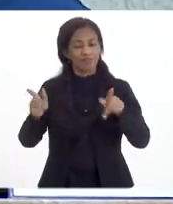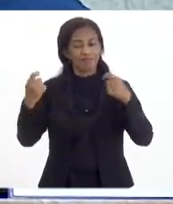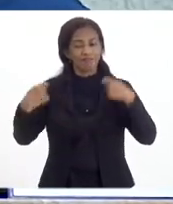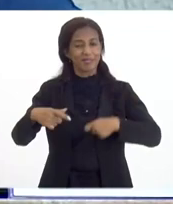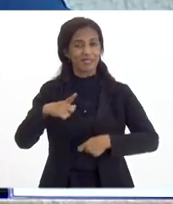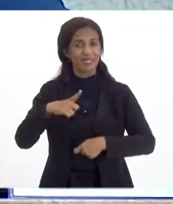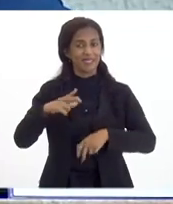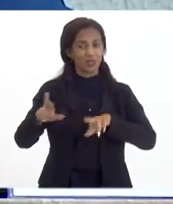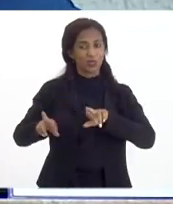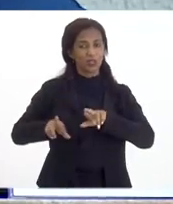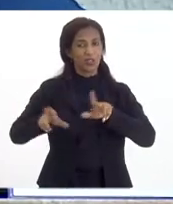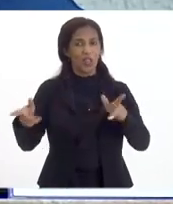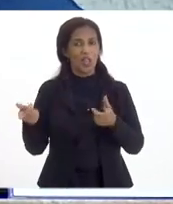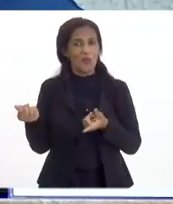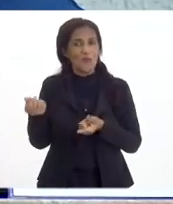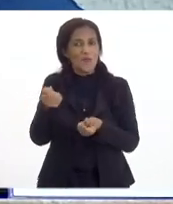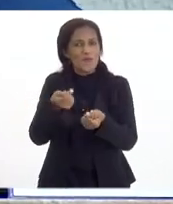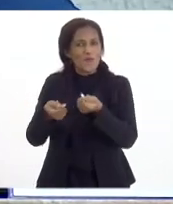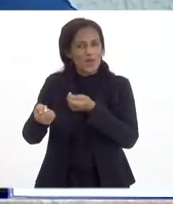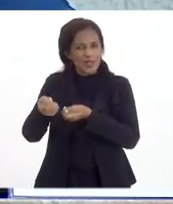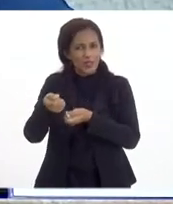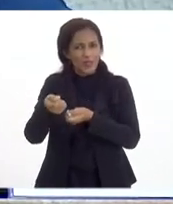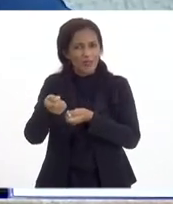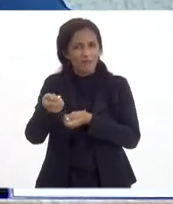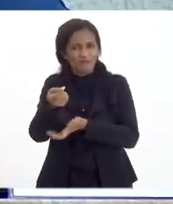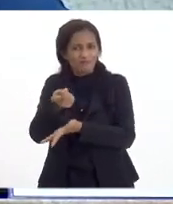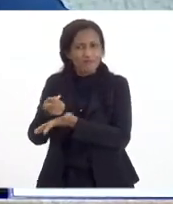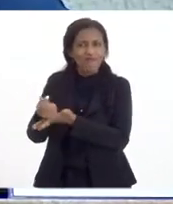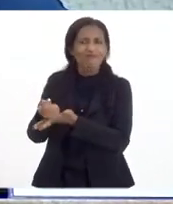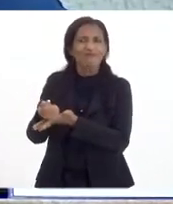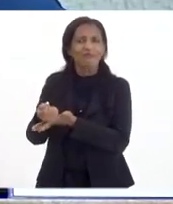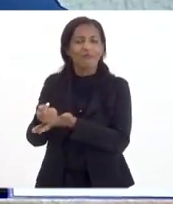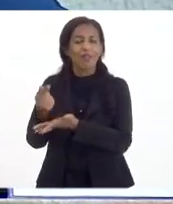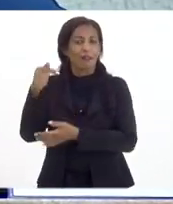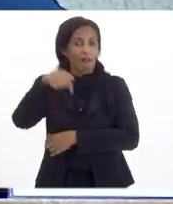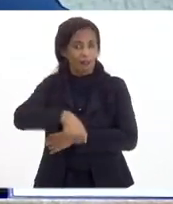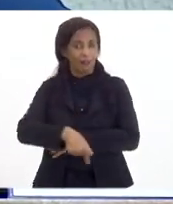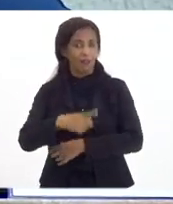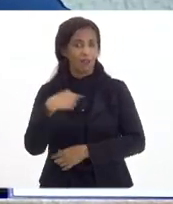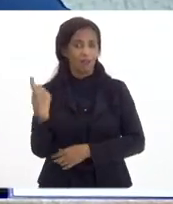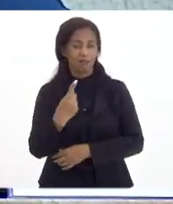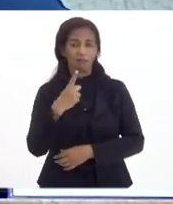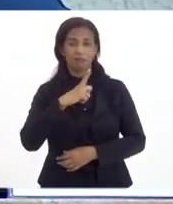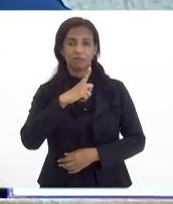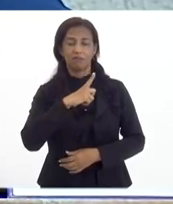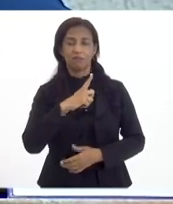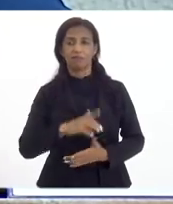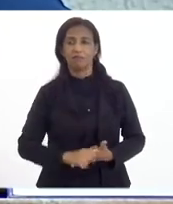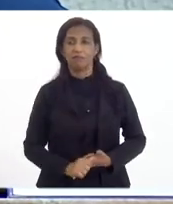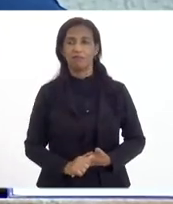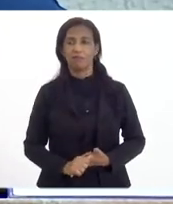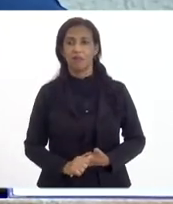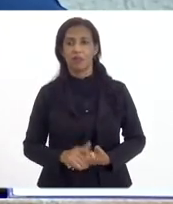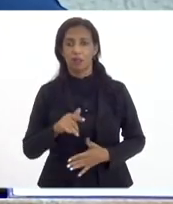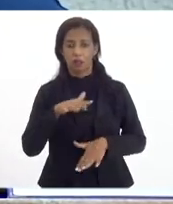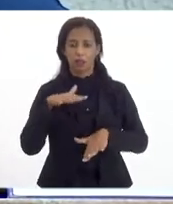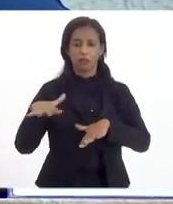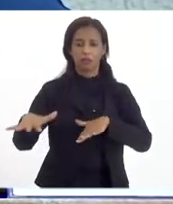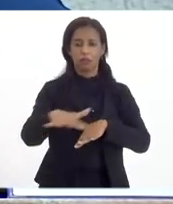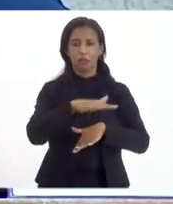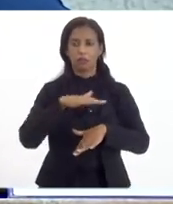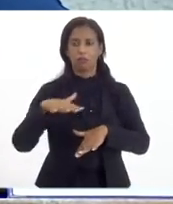ter um diferencial de preço do gás, porque nós temos aqui na nossa região